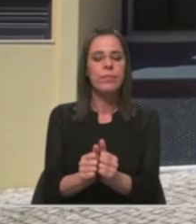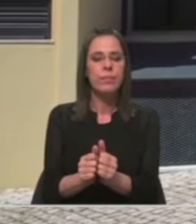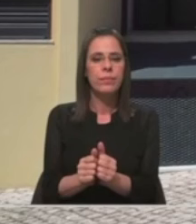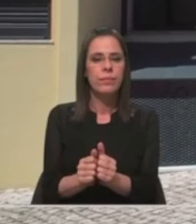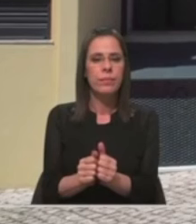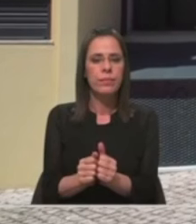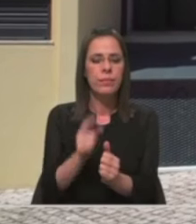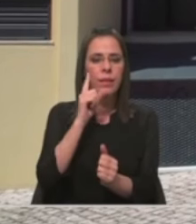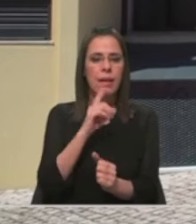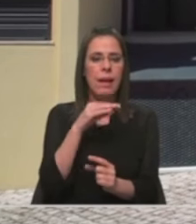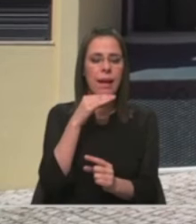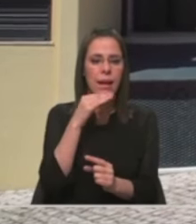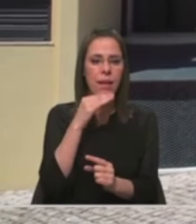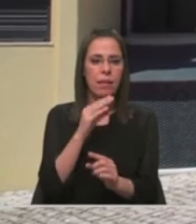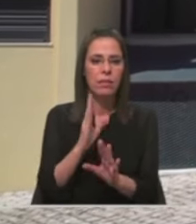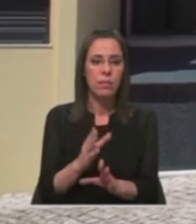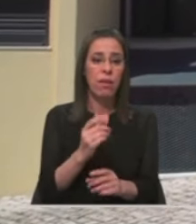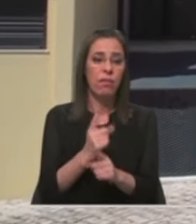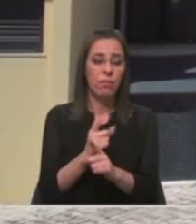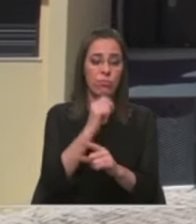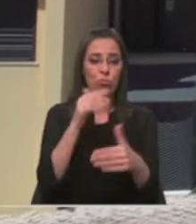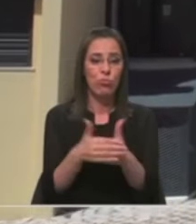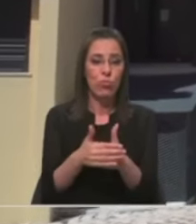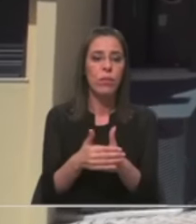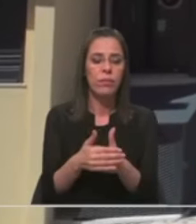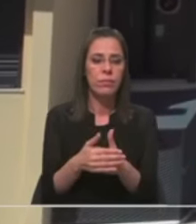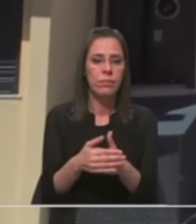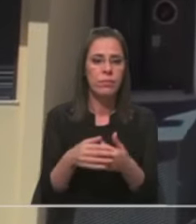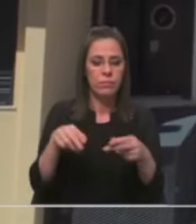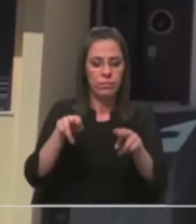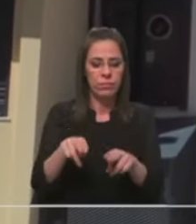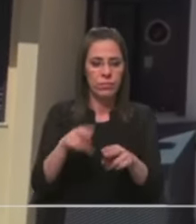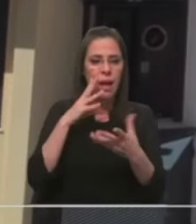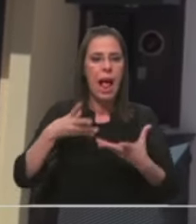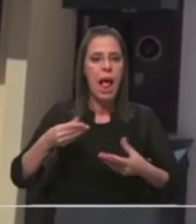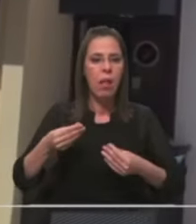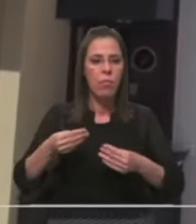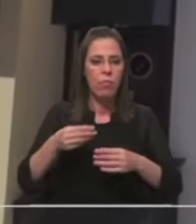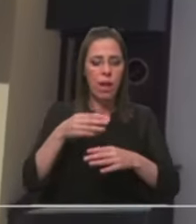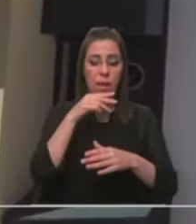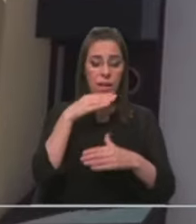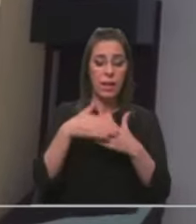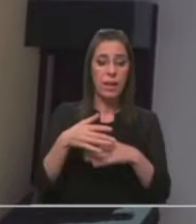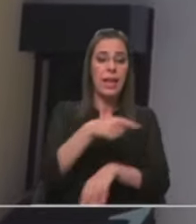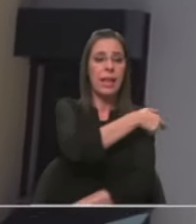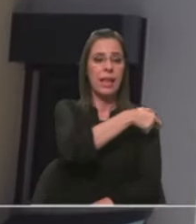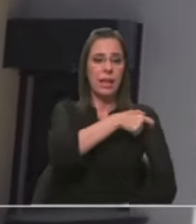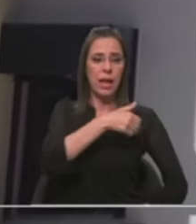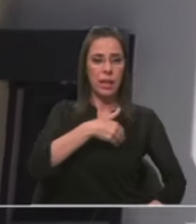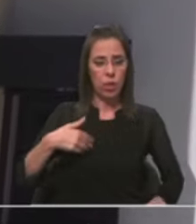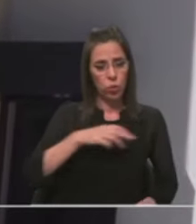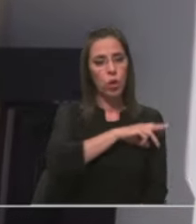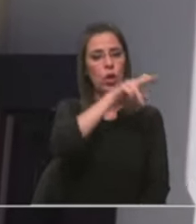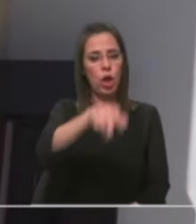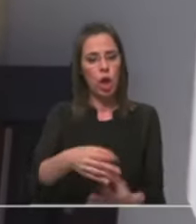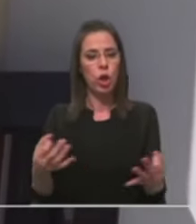a cadela, também já sem vida, e deitada numa almofada. O Delegado de Saúde esteve aqui no